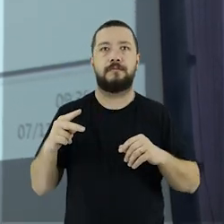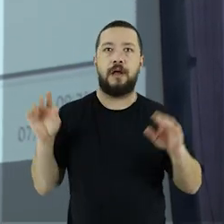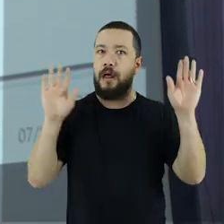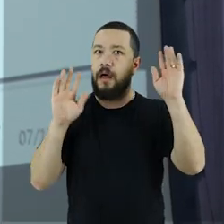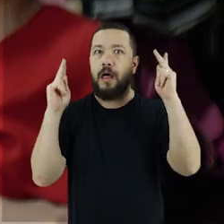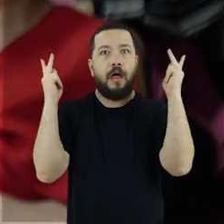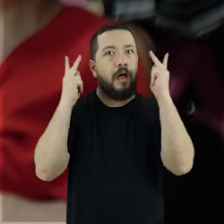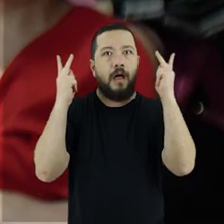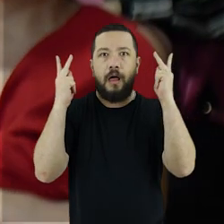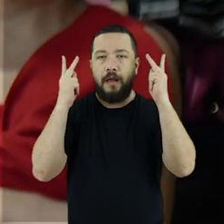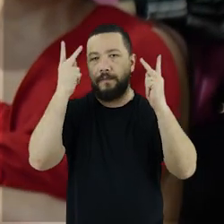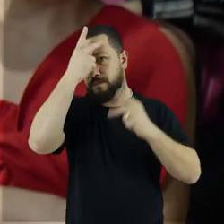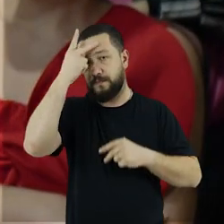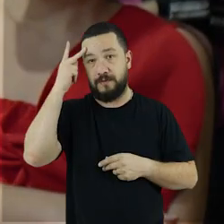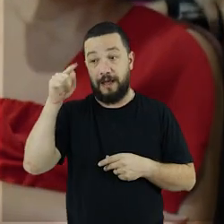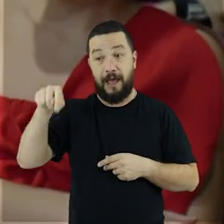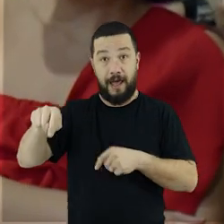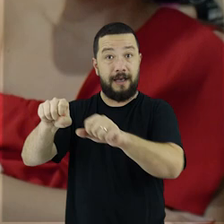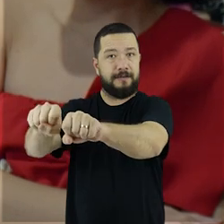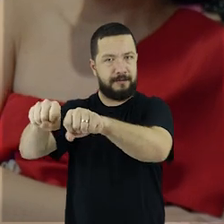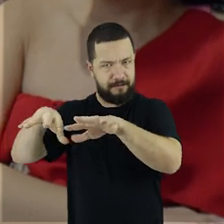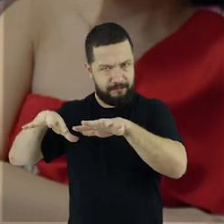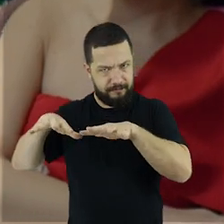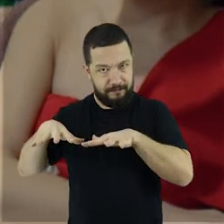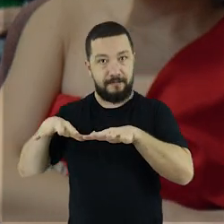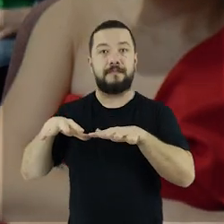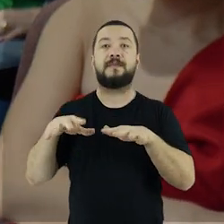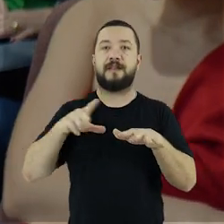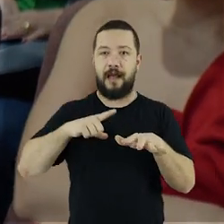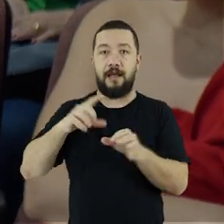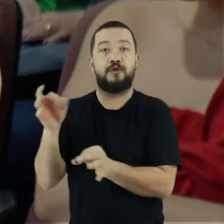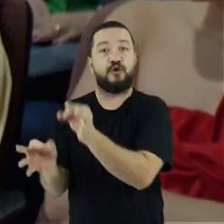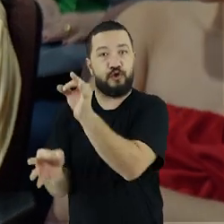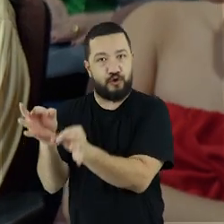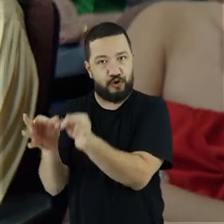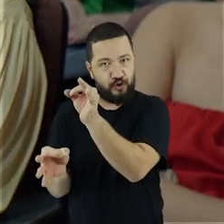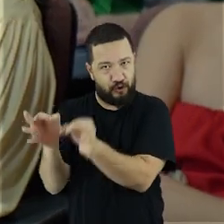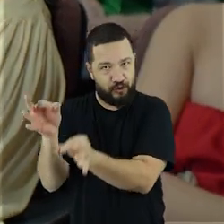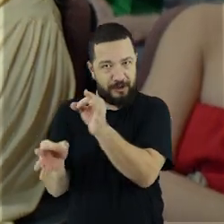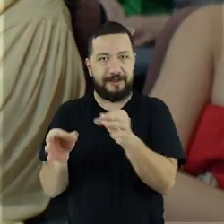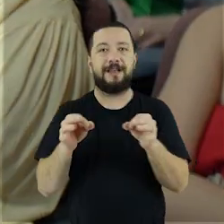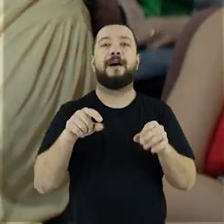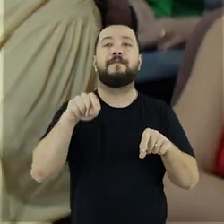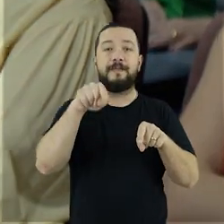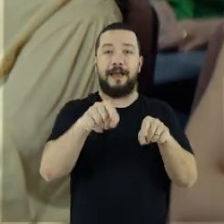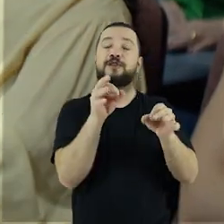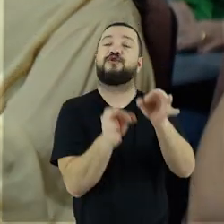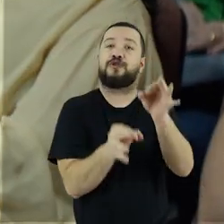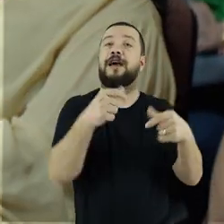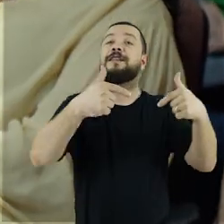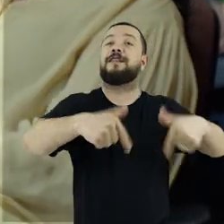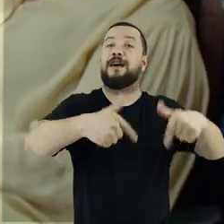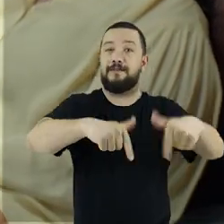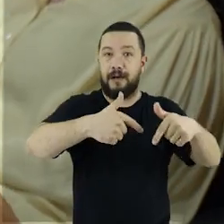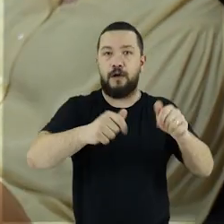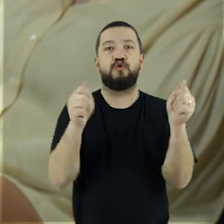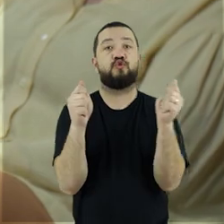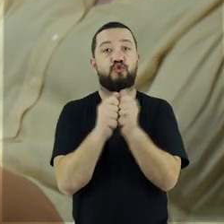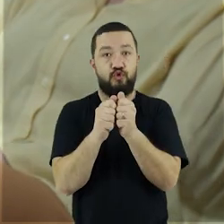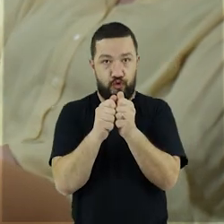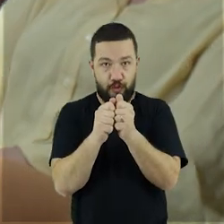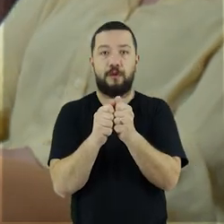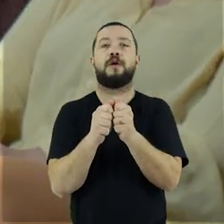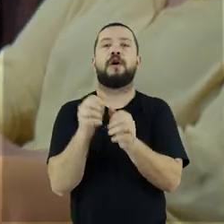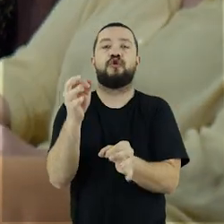acontece. Seminário fruto de parceria entre o Tribunal de Justiça e o Tribunal Regional do Trabalho no Ceará, com a